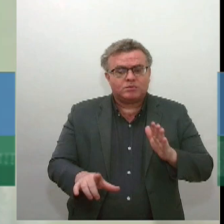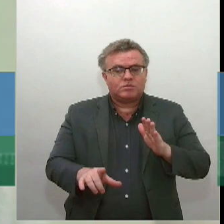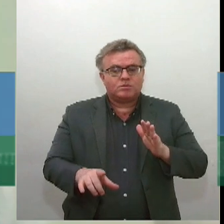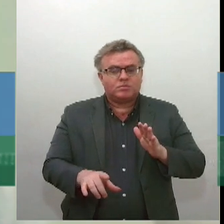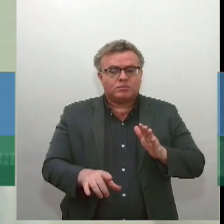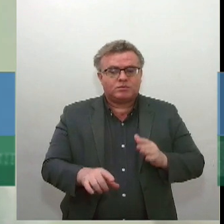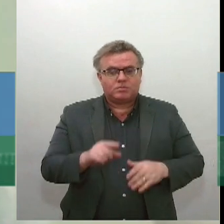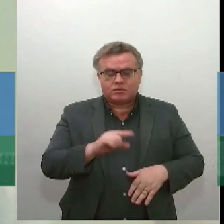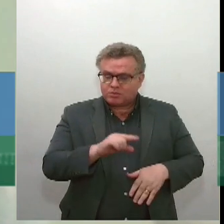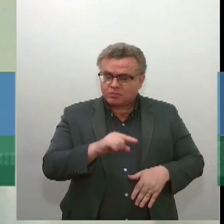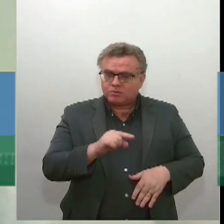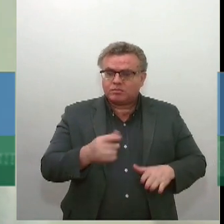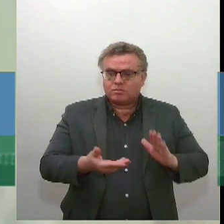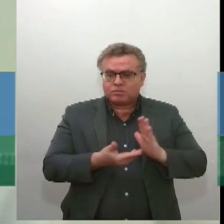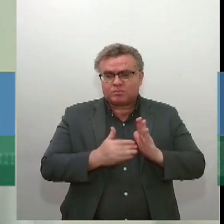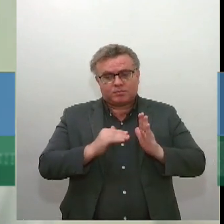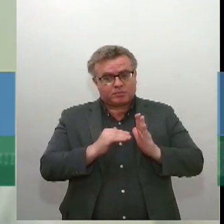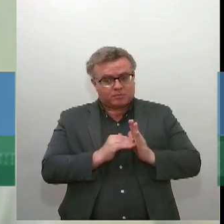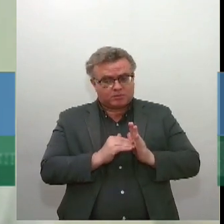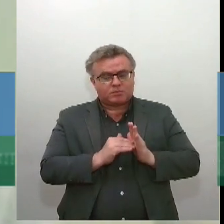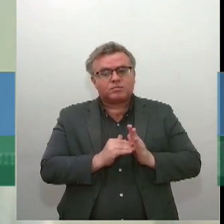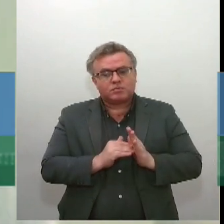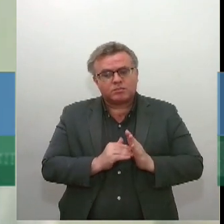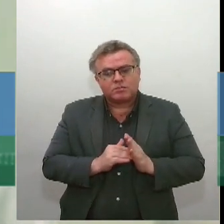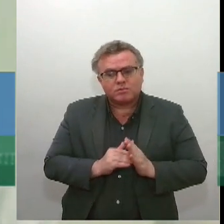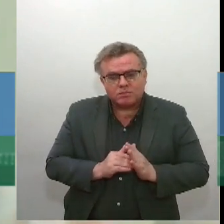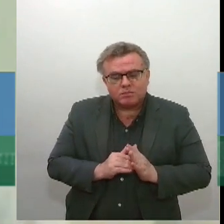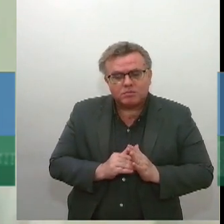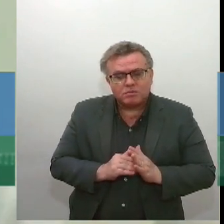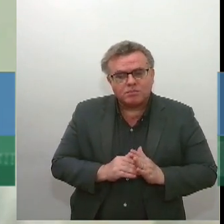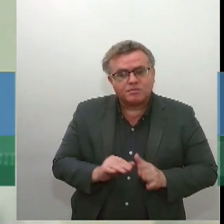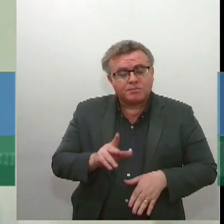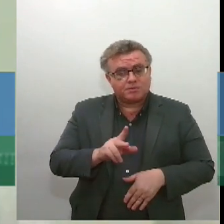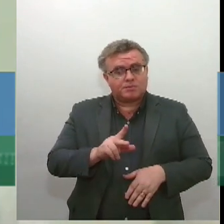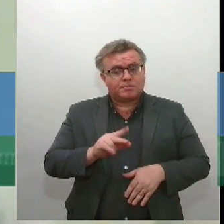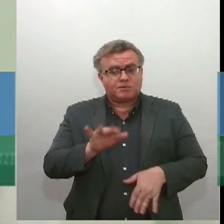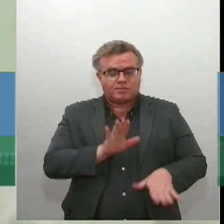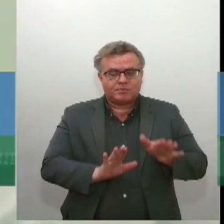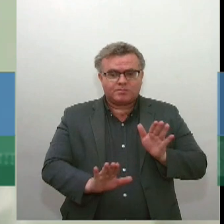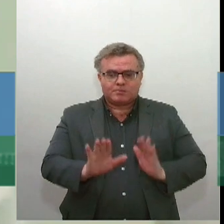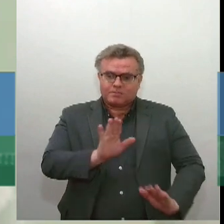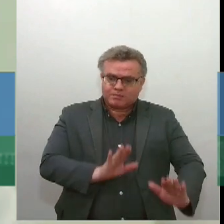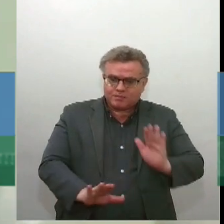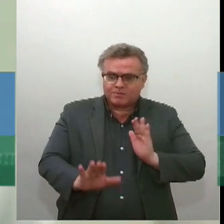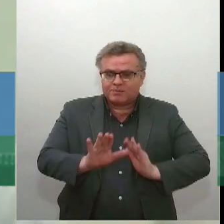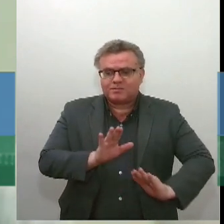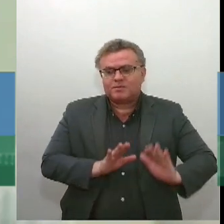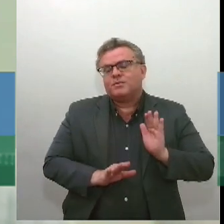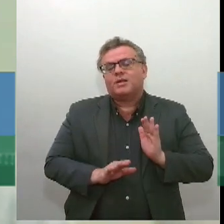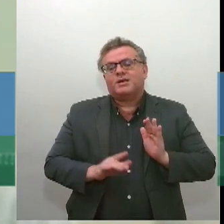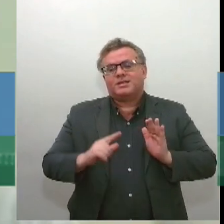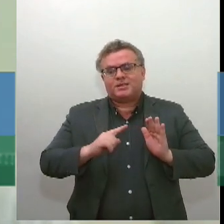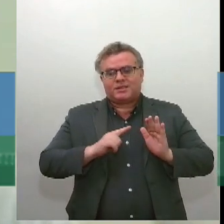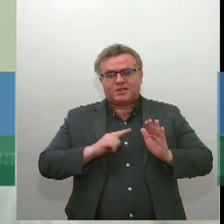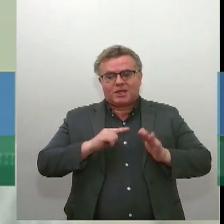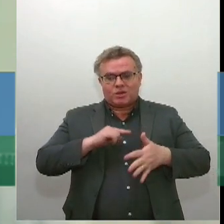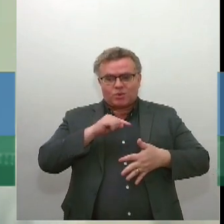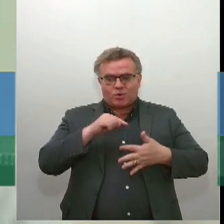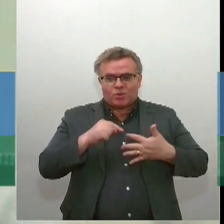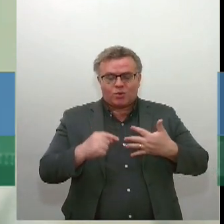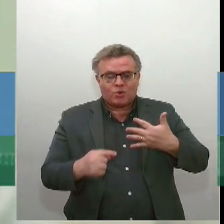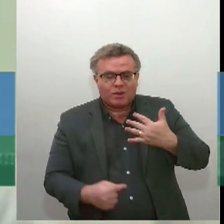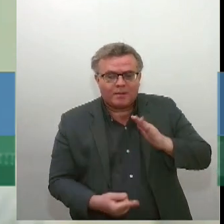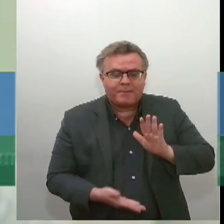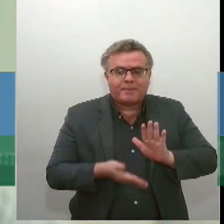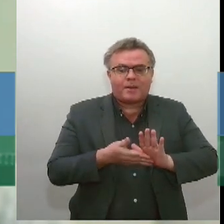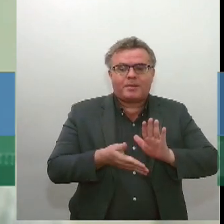de certa forma, modera um pouquinho, então, dentro daquele conjunto de propostas, que passou pelo Senado, foi apenas essa PEC,